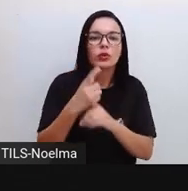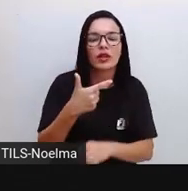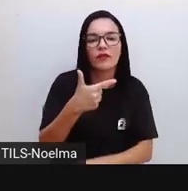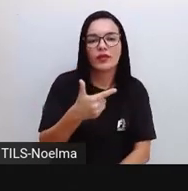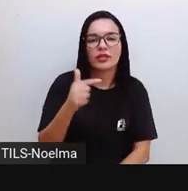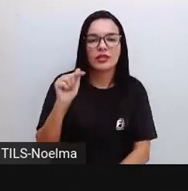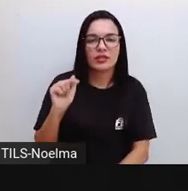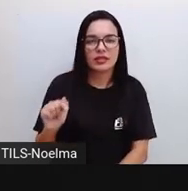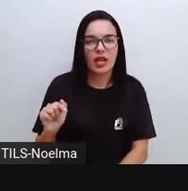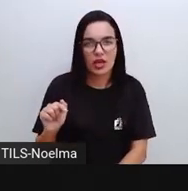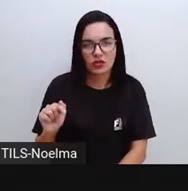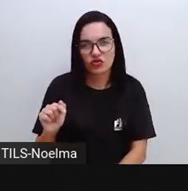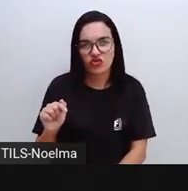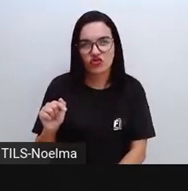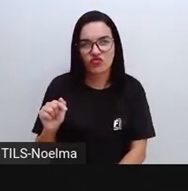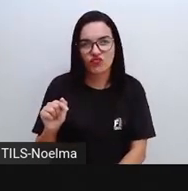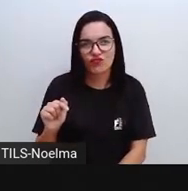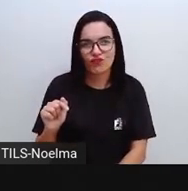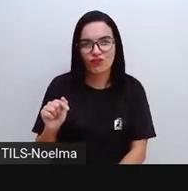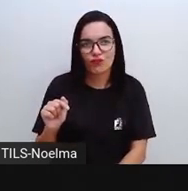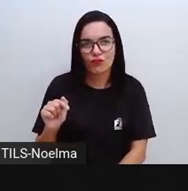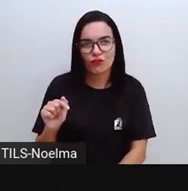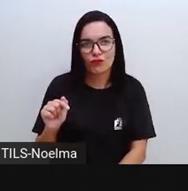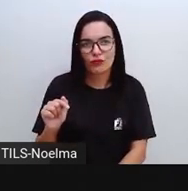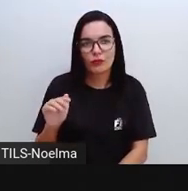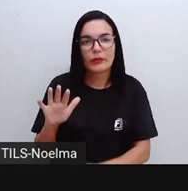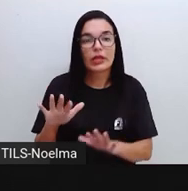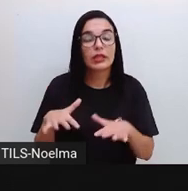27, tá bom?